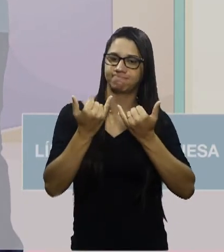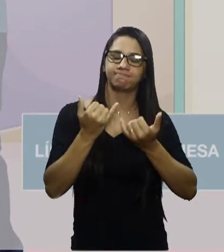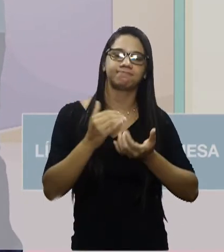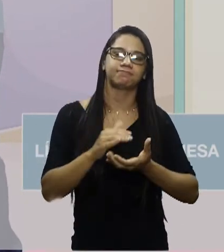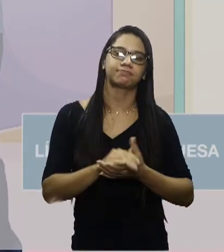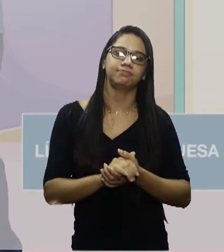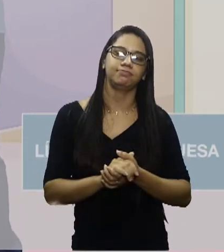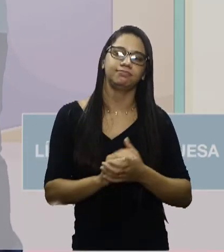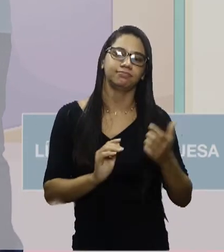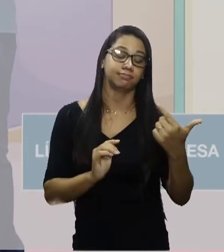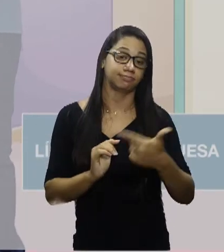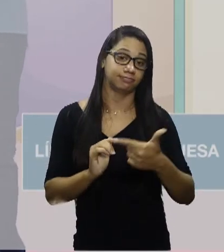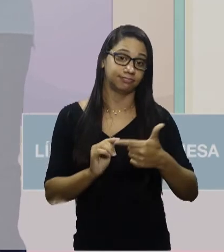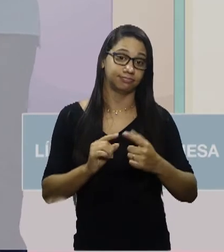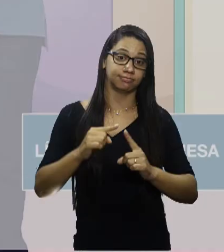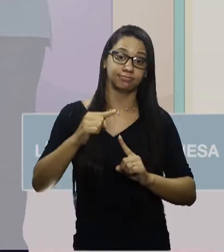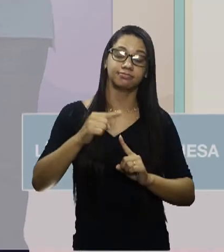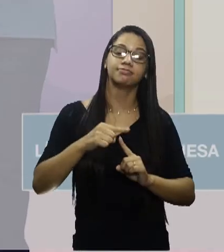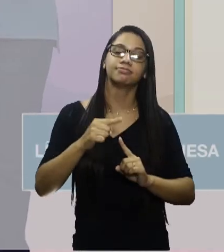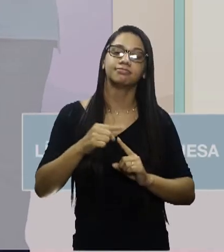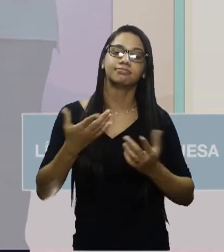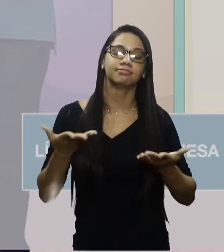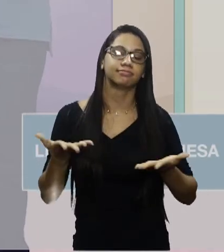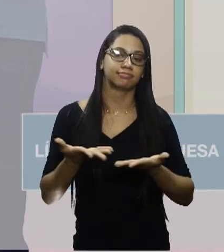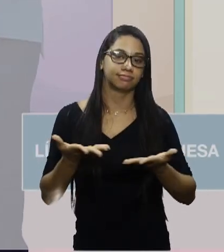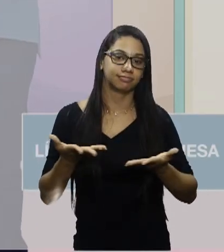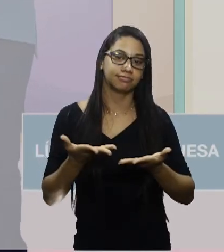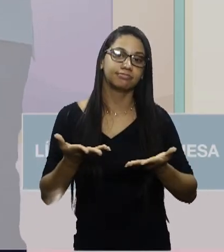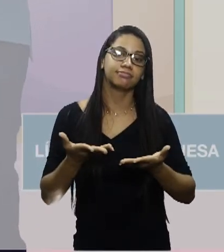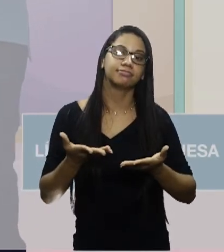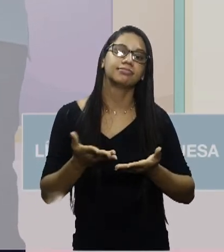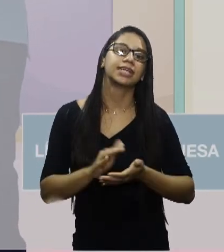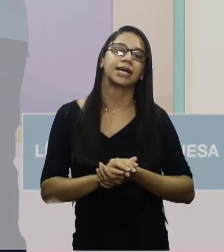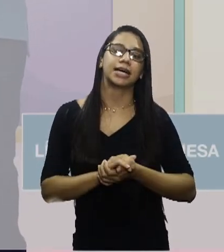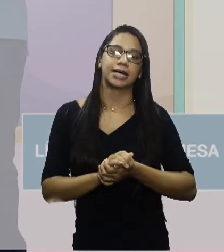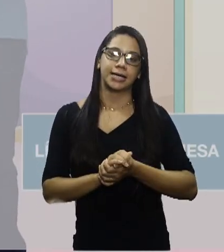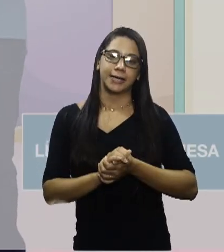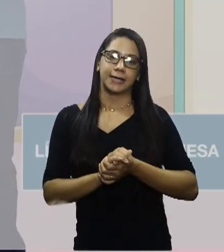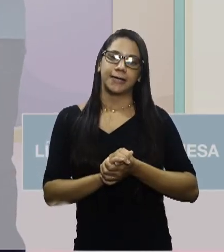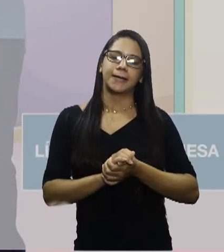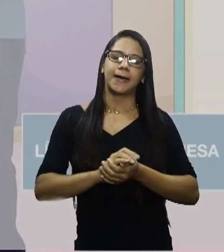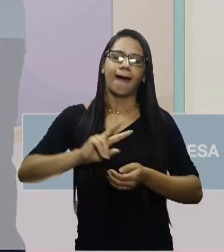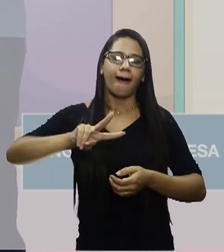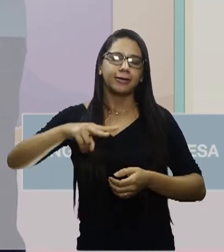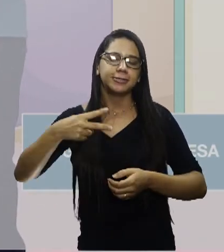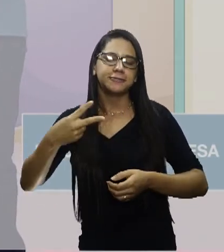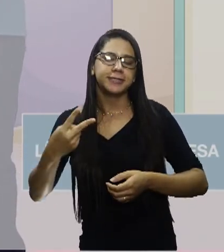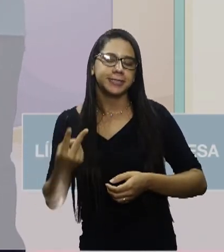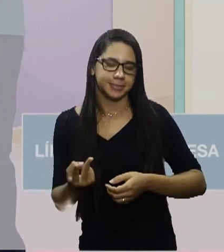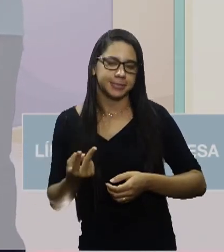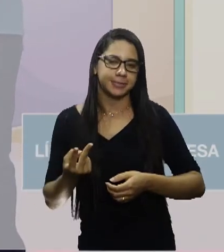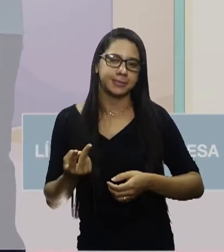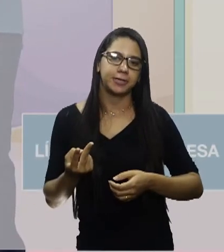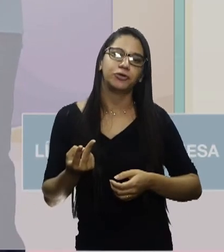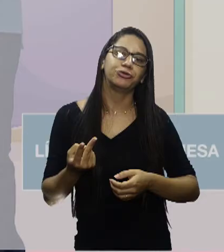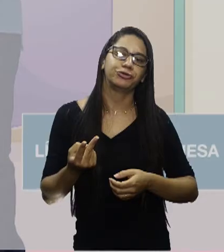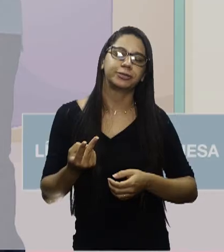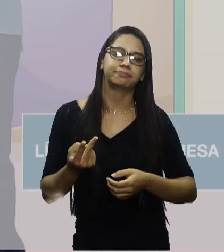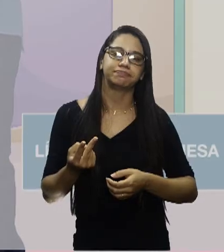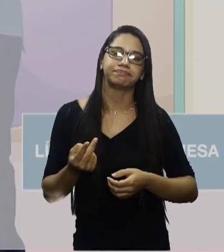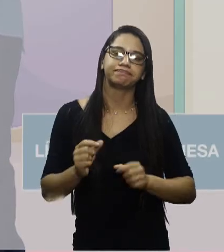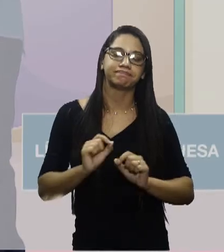O segundo tipo, né, que vamos trabalhar hoje, são as orações coordenadas adversativas, né? Que são as